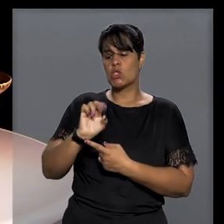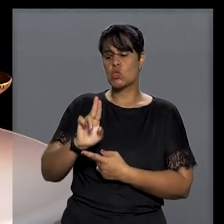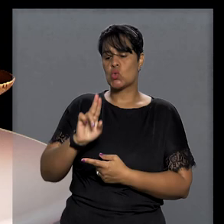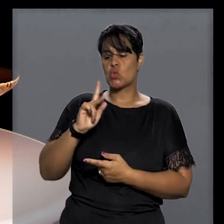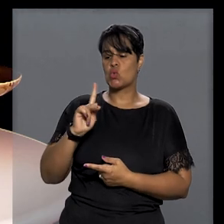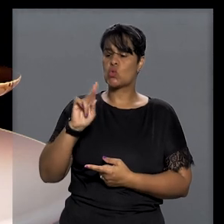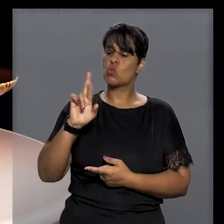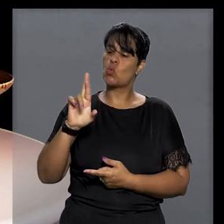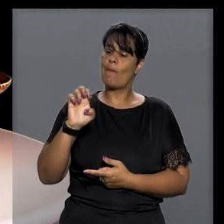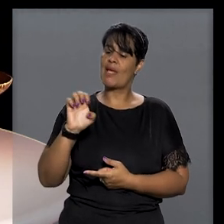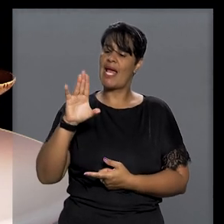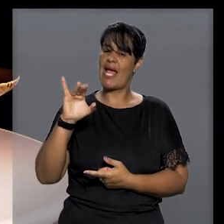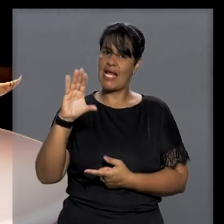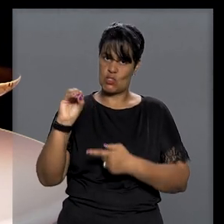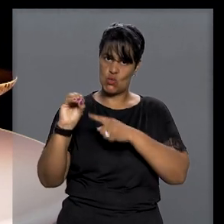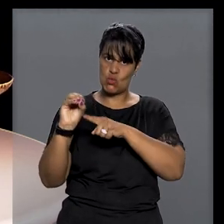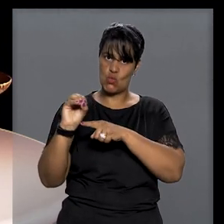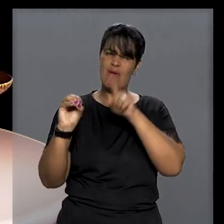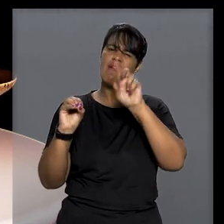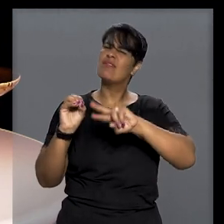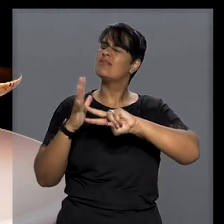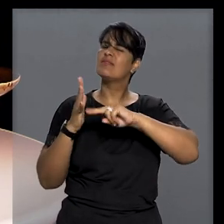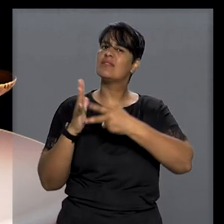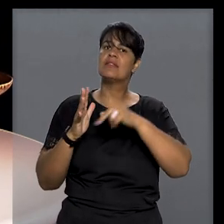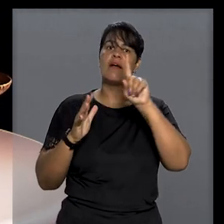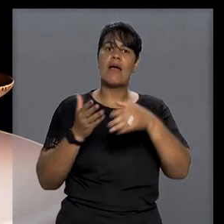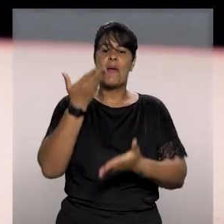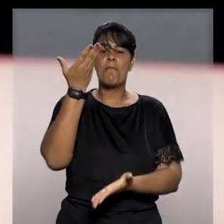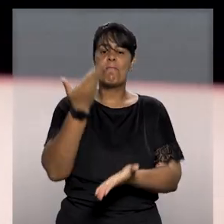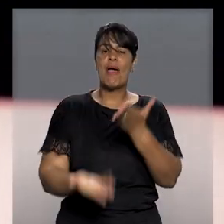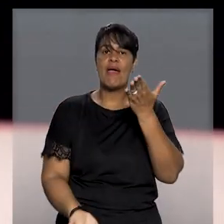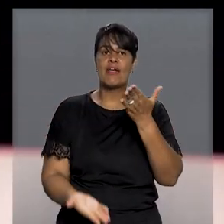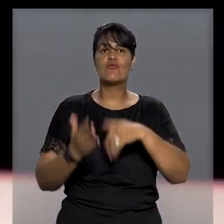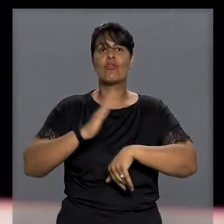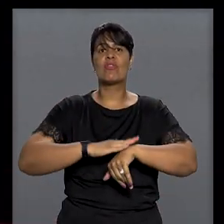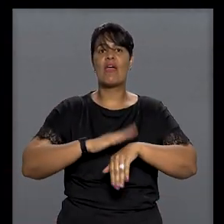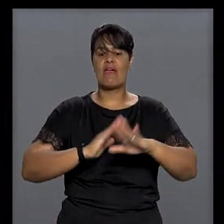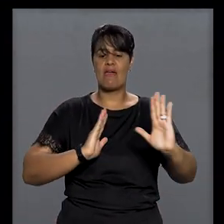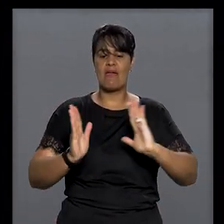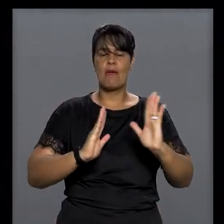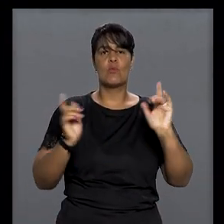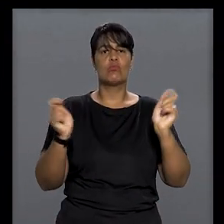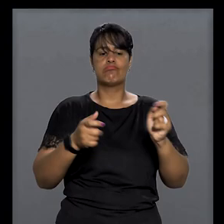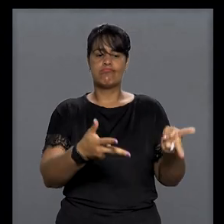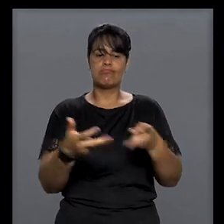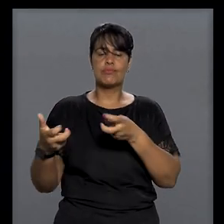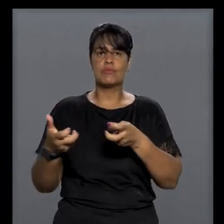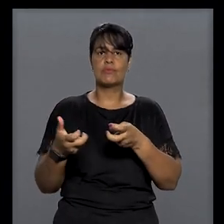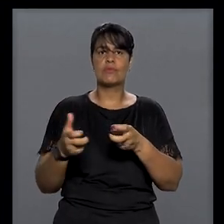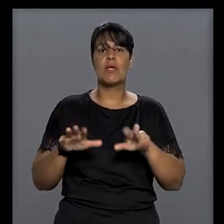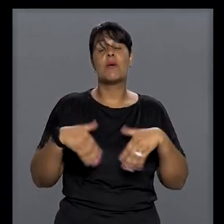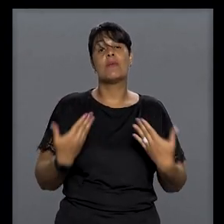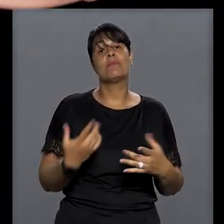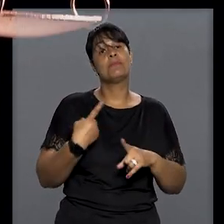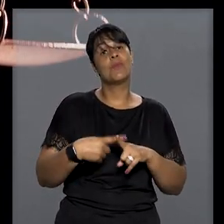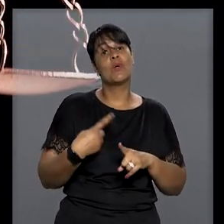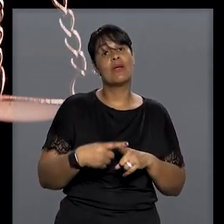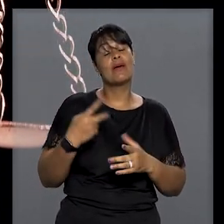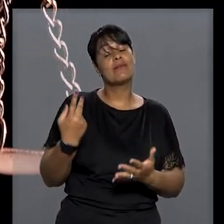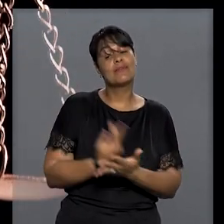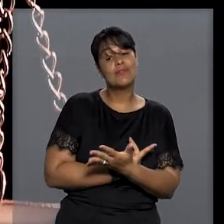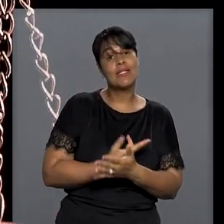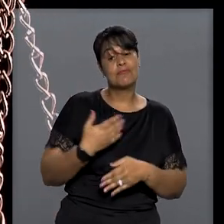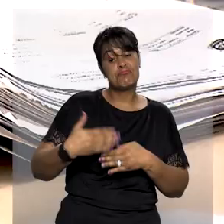suprécio é a perda da possibilidade de exercer um direito em razão de ele não ter sido exercido por longo período, pois isso